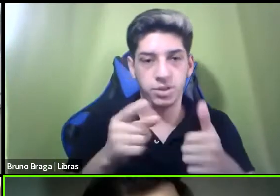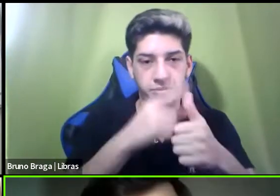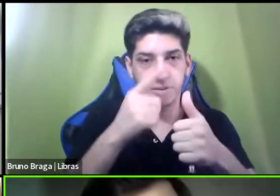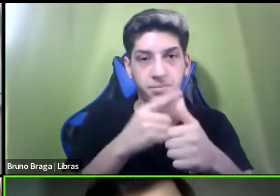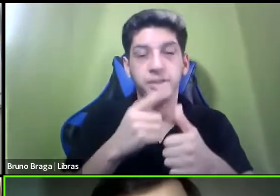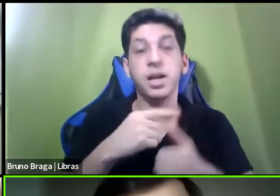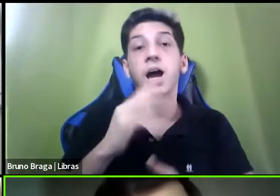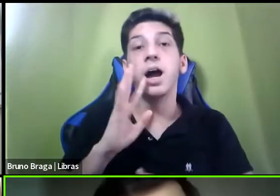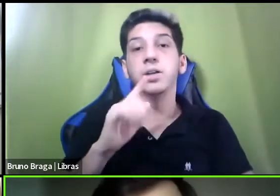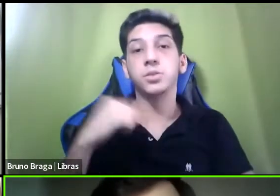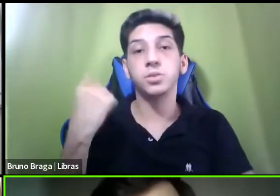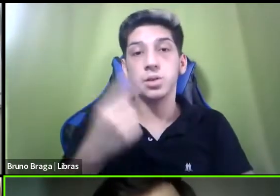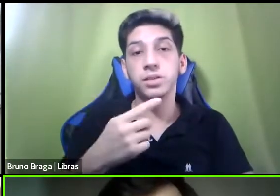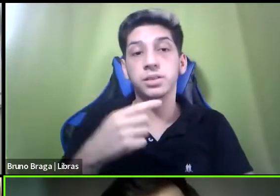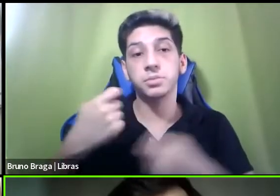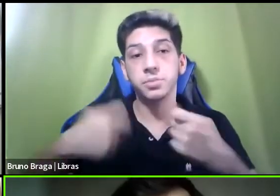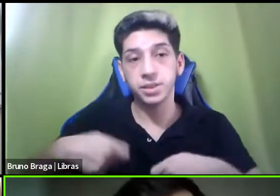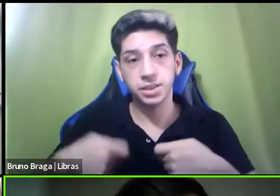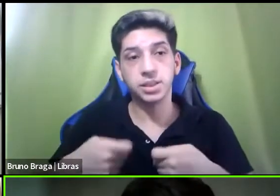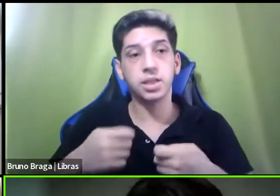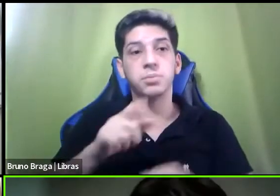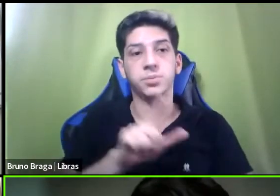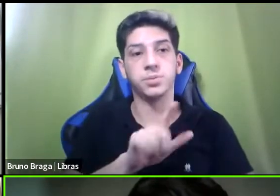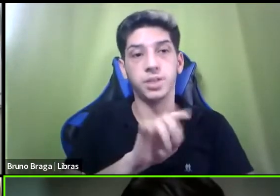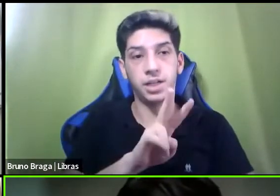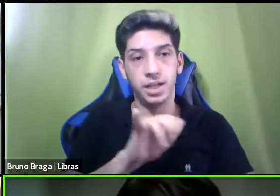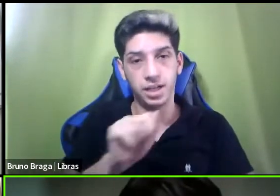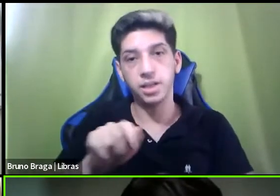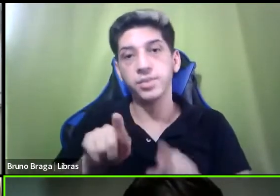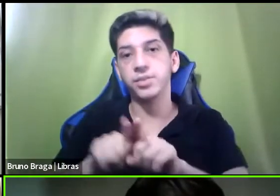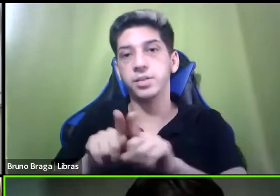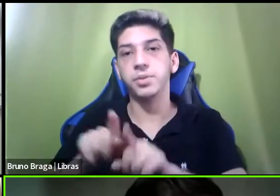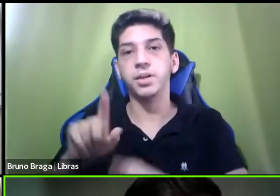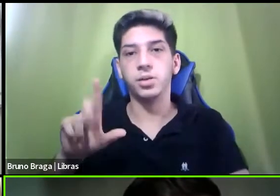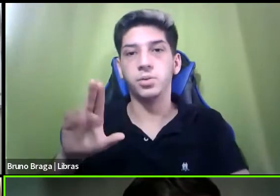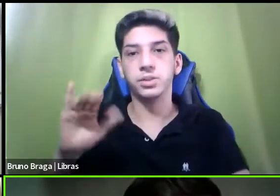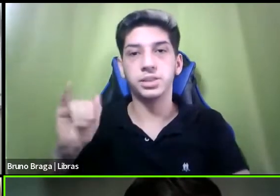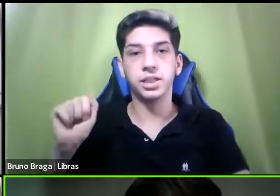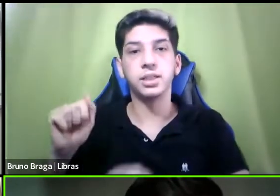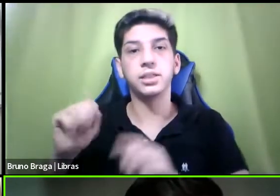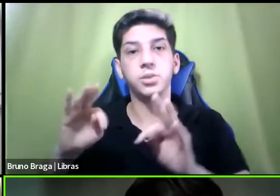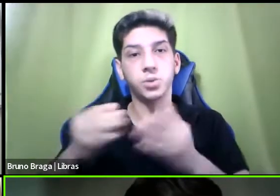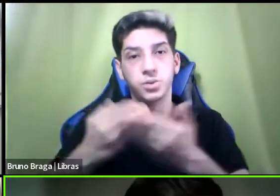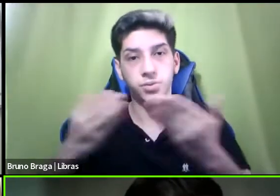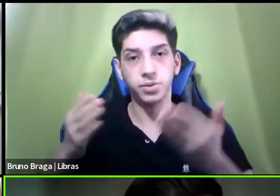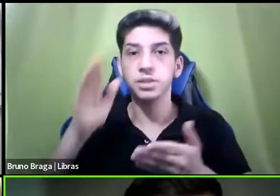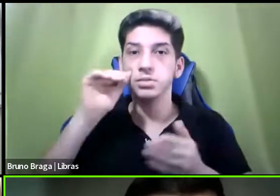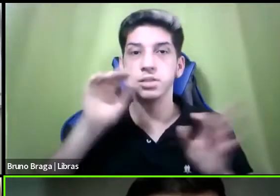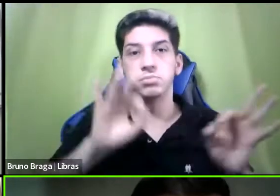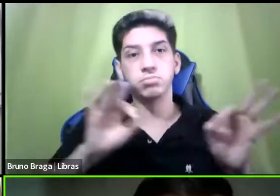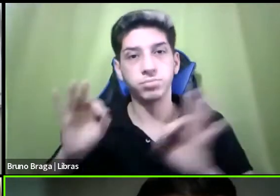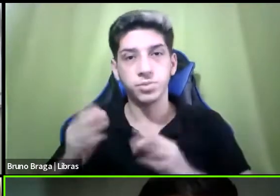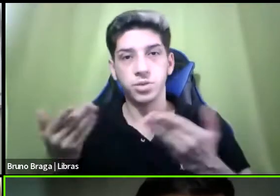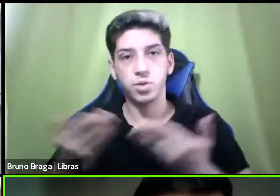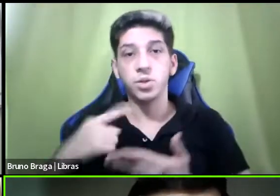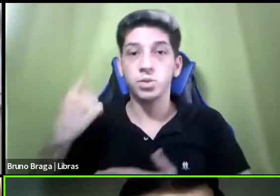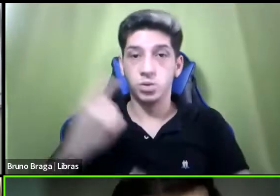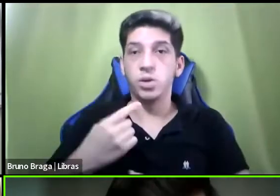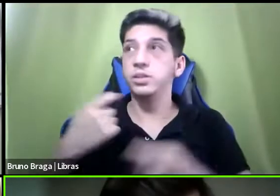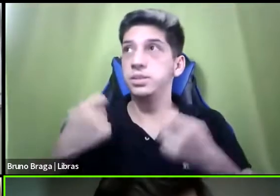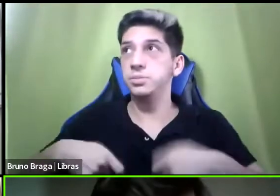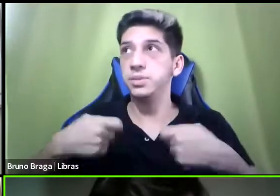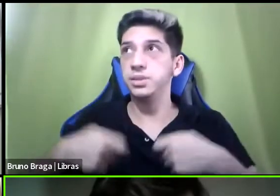precisamos sabe Lívia Luciana e todas e todos aqui que assistem nós precisamos